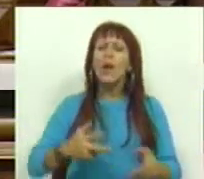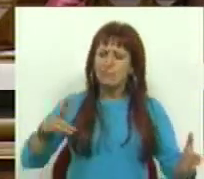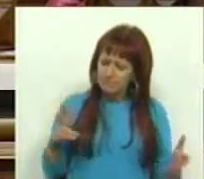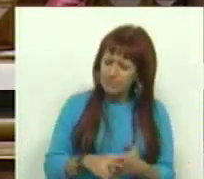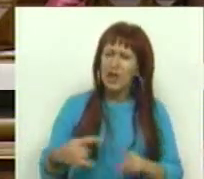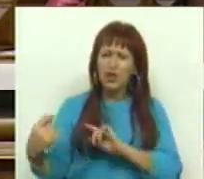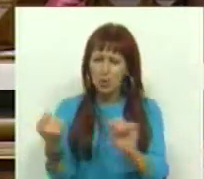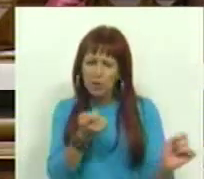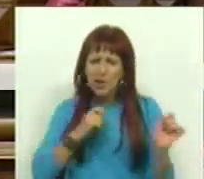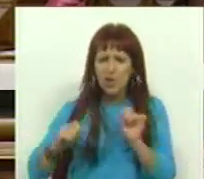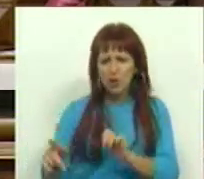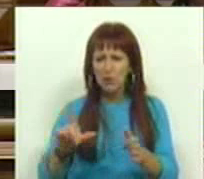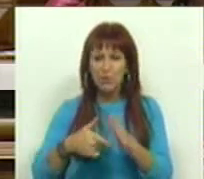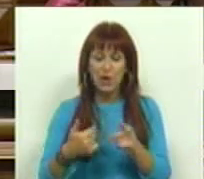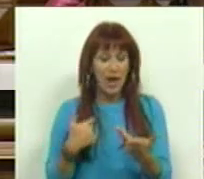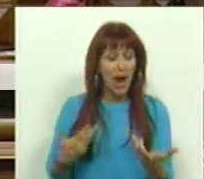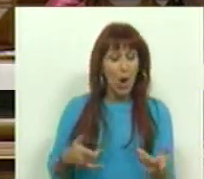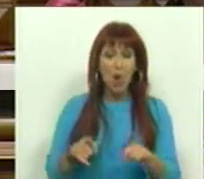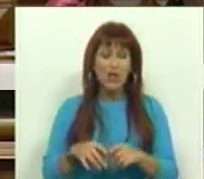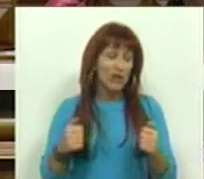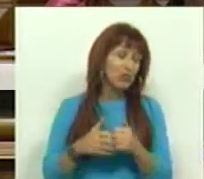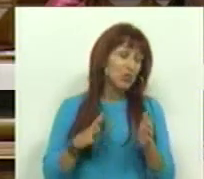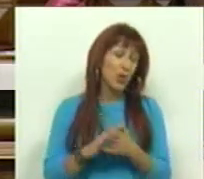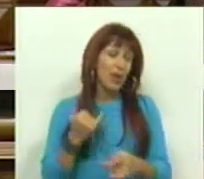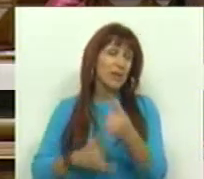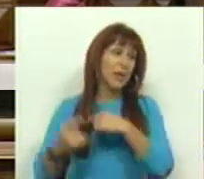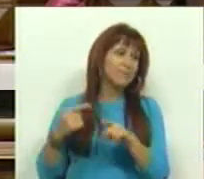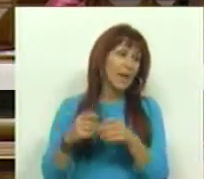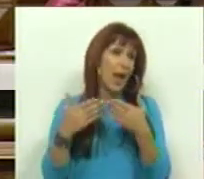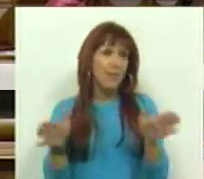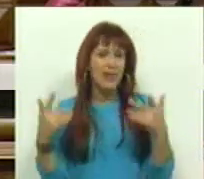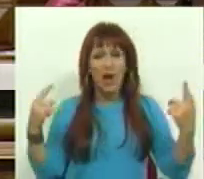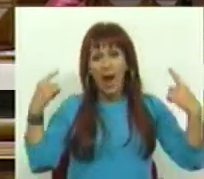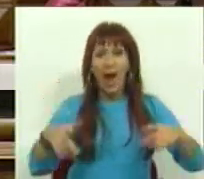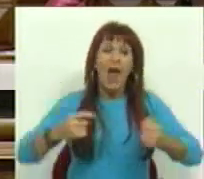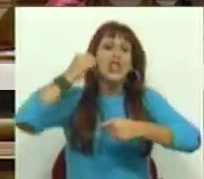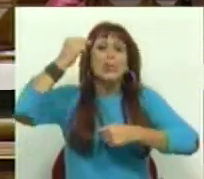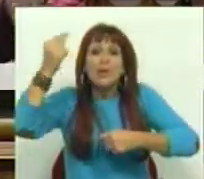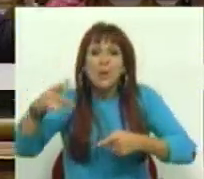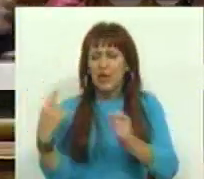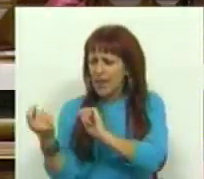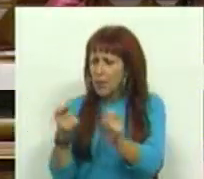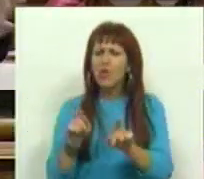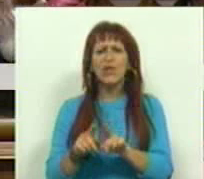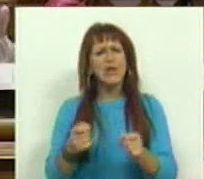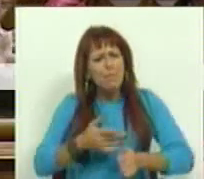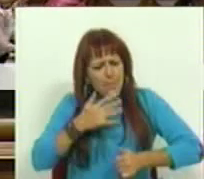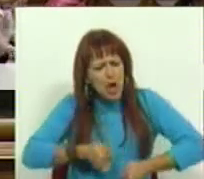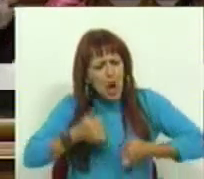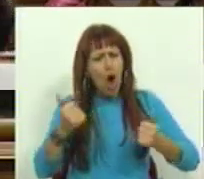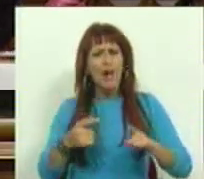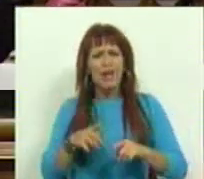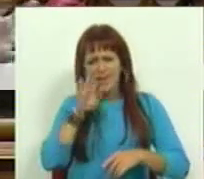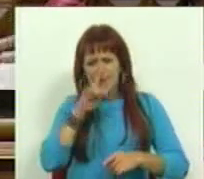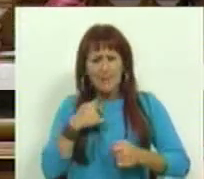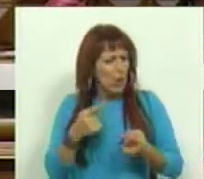realmente discutir o projeto, porque estamos, desta vez, como em todas as outras, abertos a, na especialidade, discutir ponto a ponto, melhorar o que houver